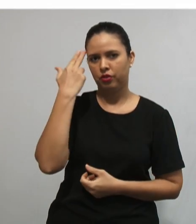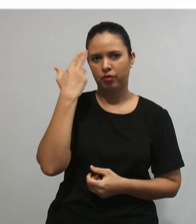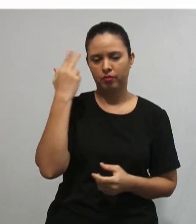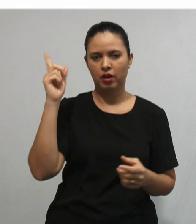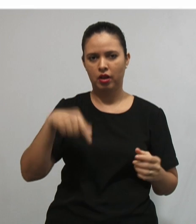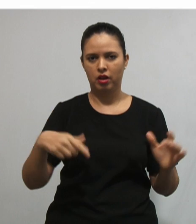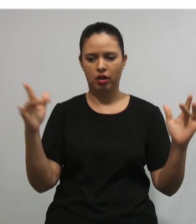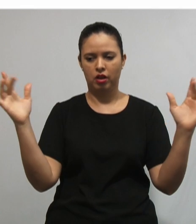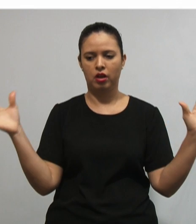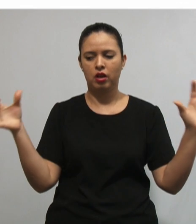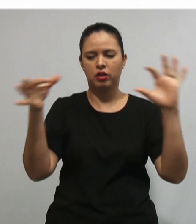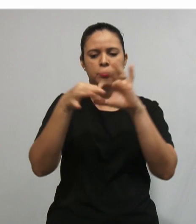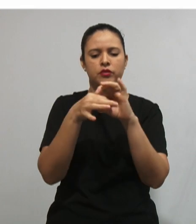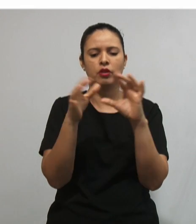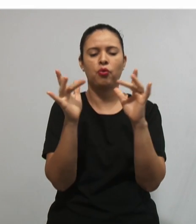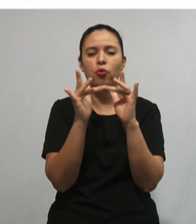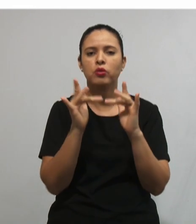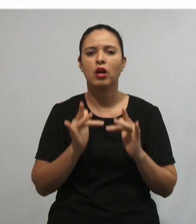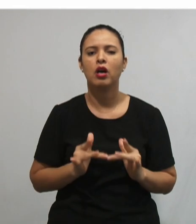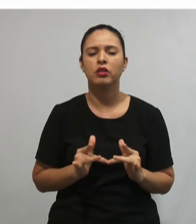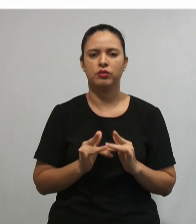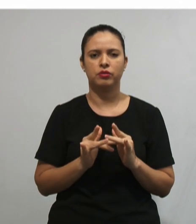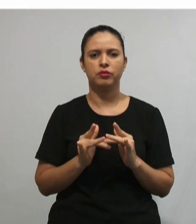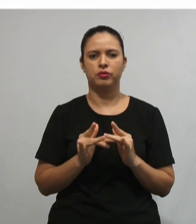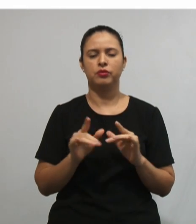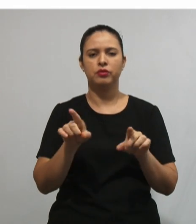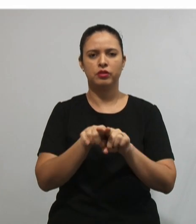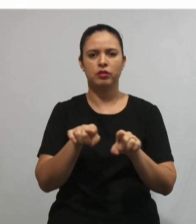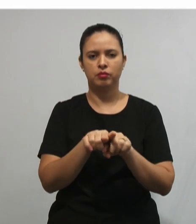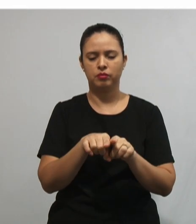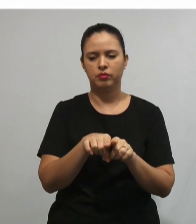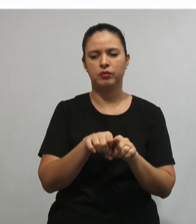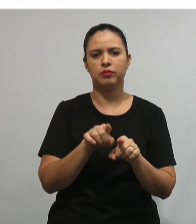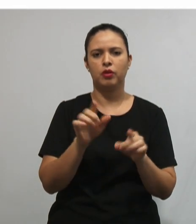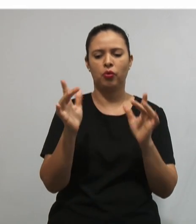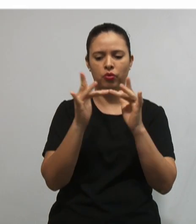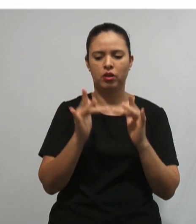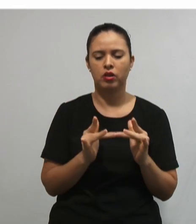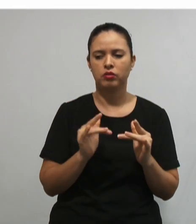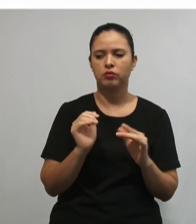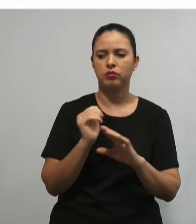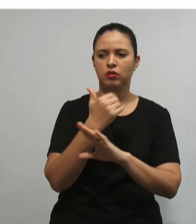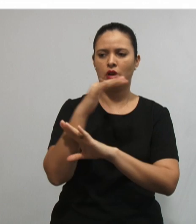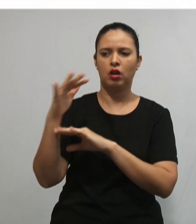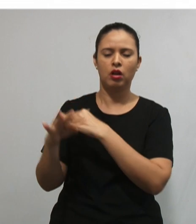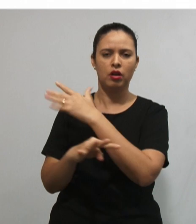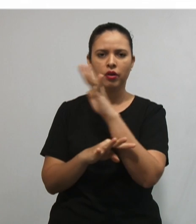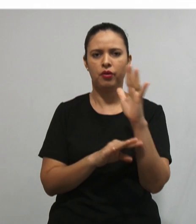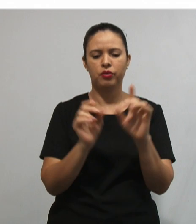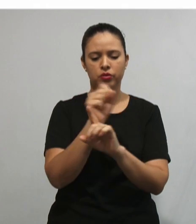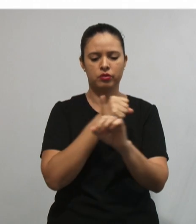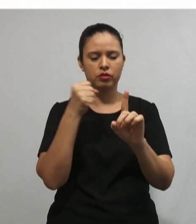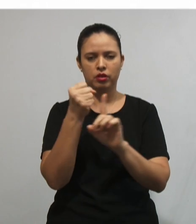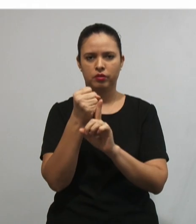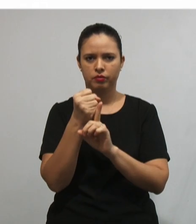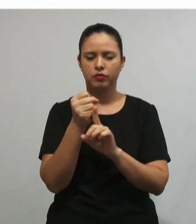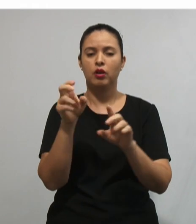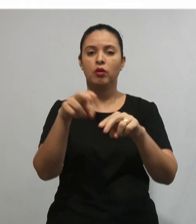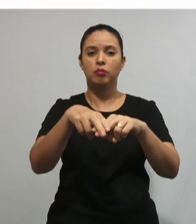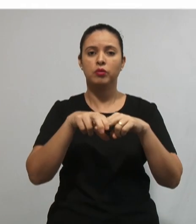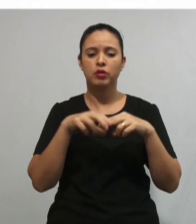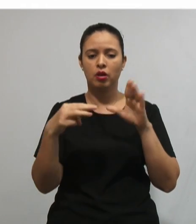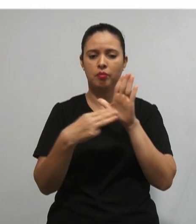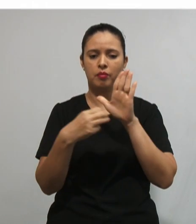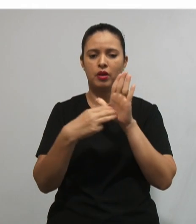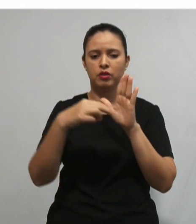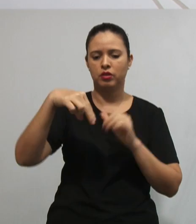experimentação da natureza E do contato com o meio social e cultural dos alunos. Por isso o método natural, Porque